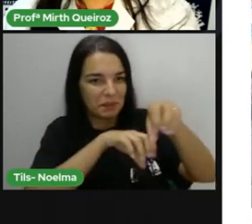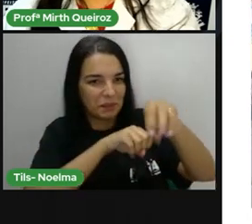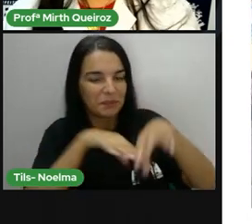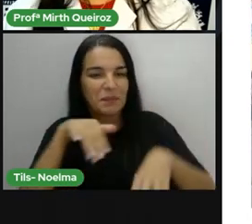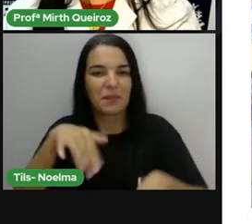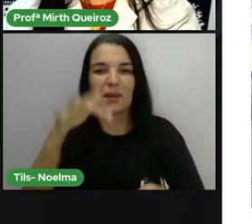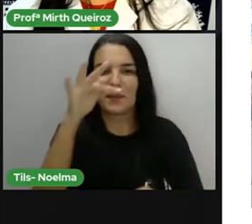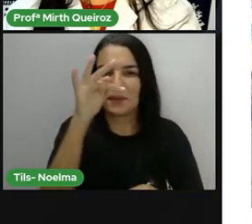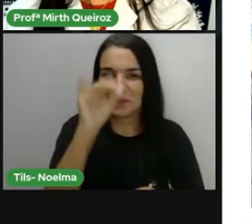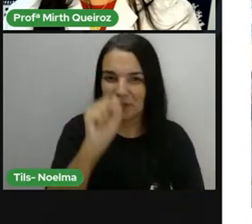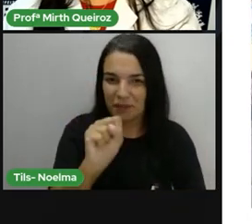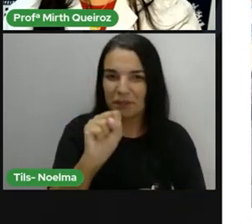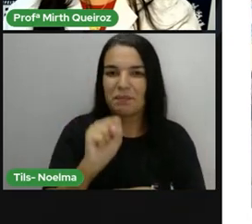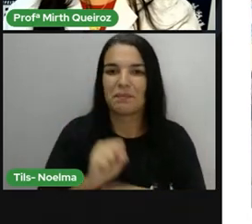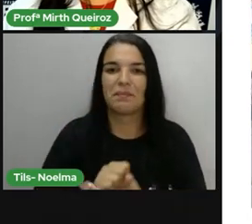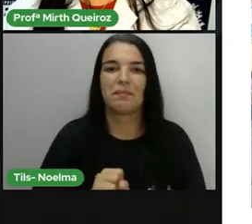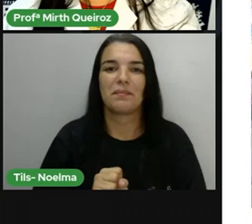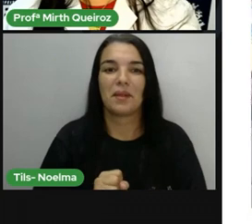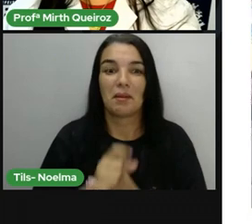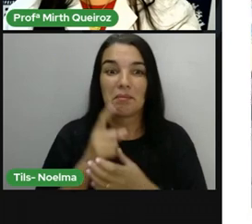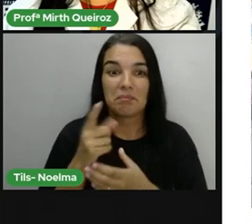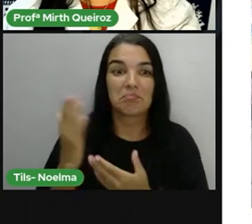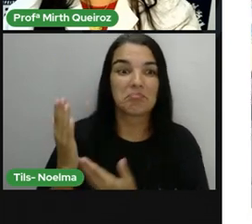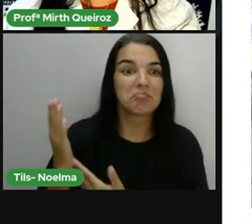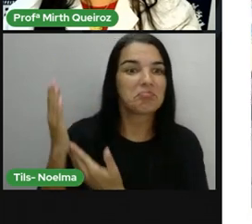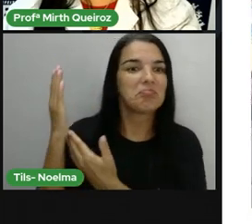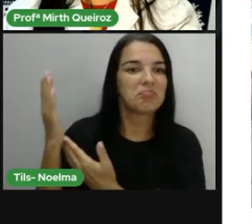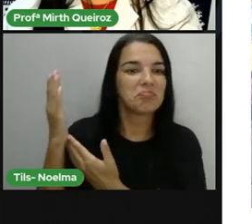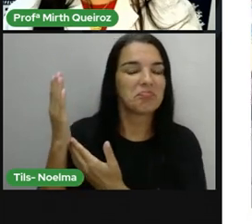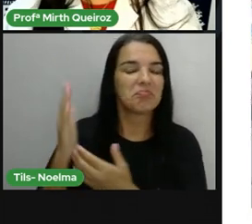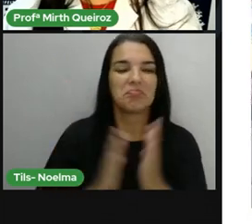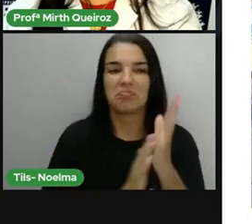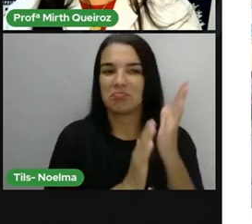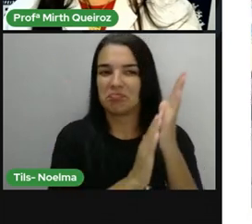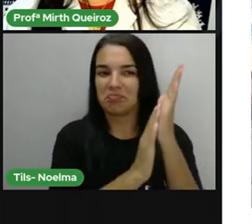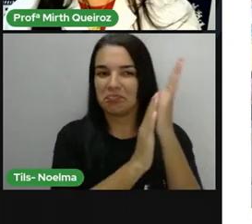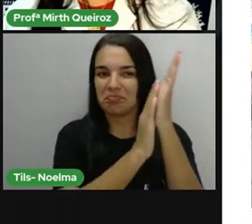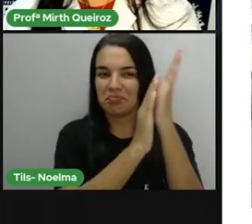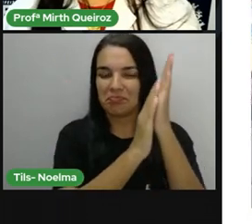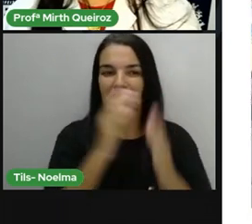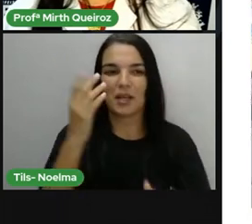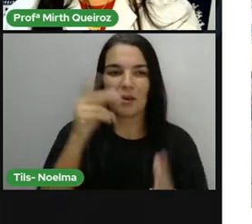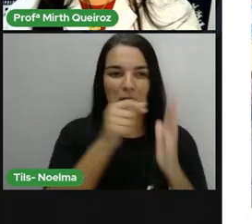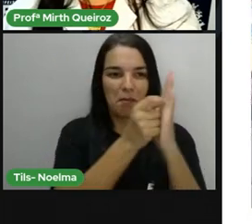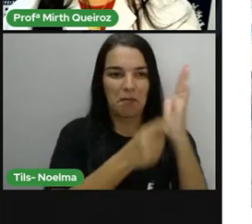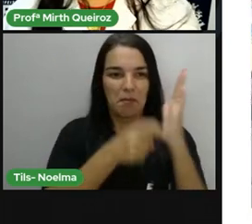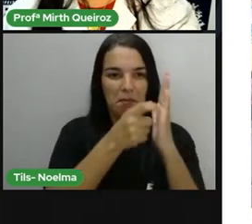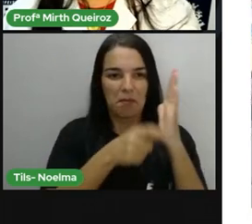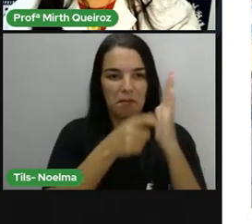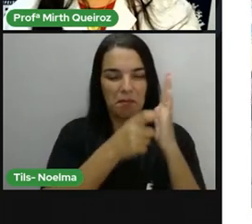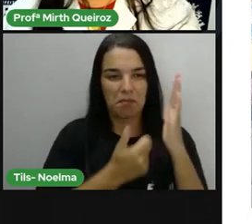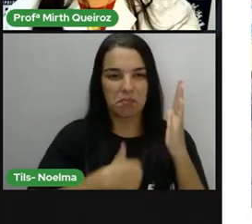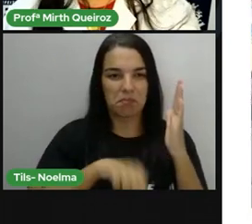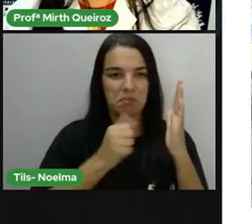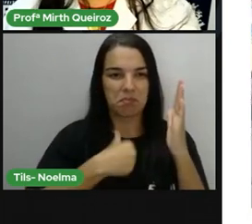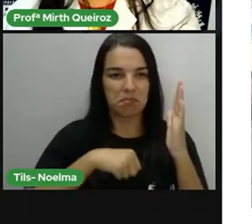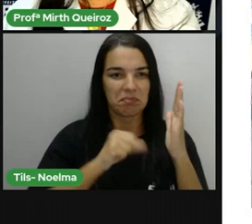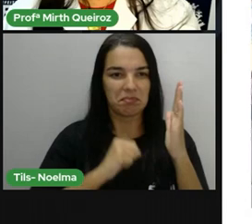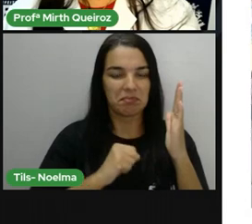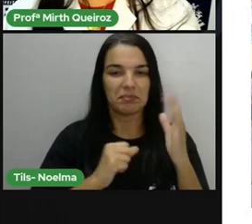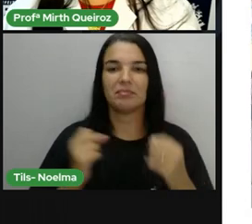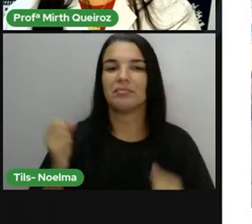cidade. Então, aí, está aí um patrimônio cultural, material, que